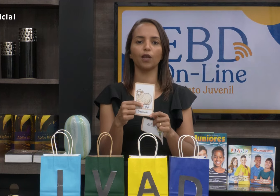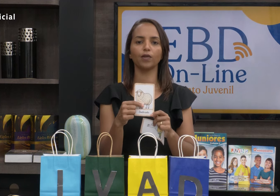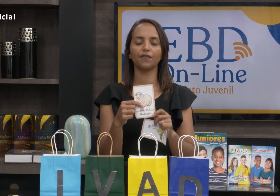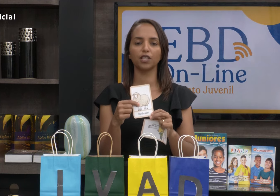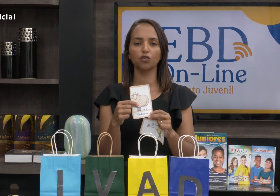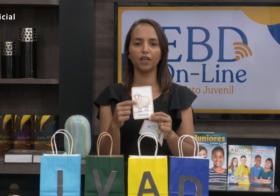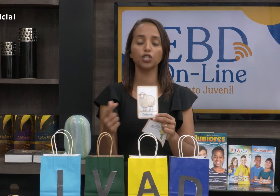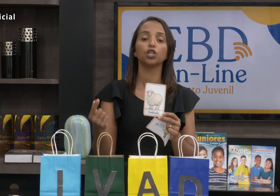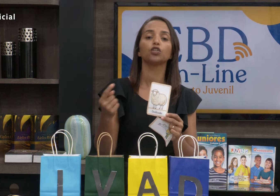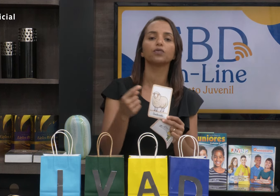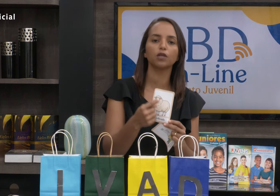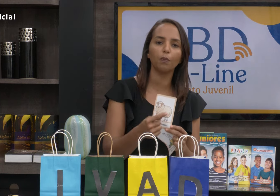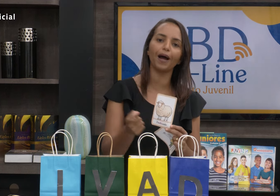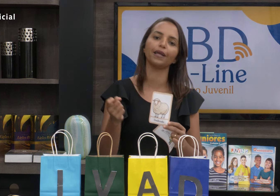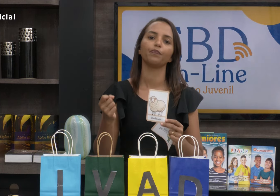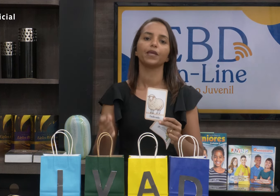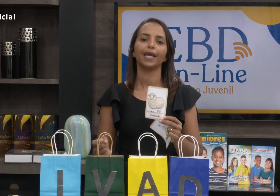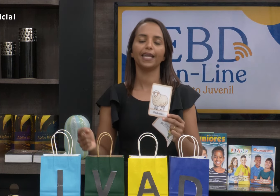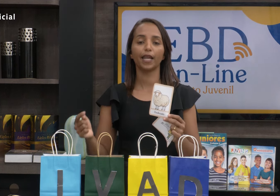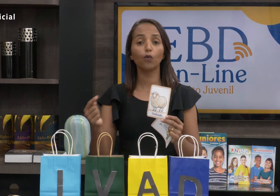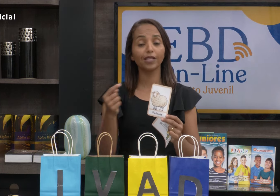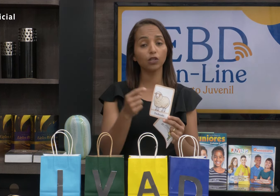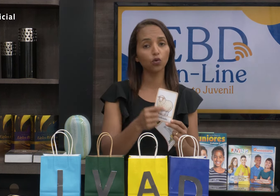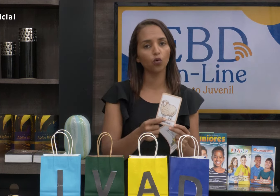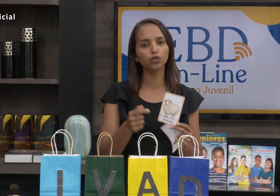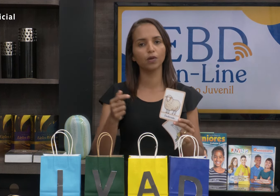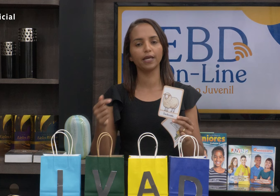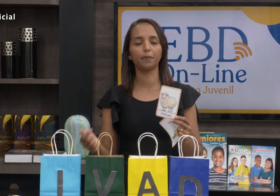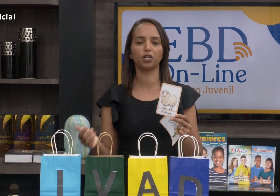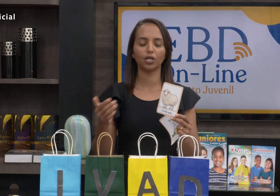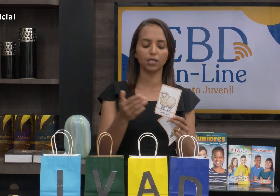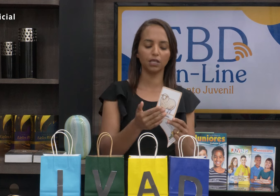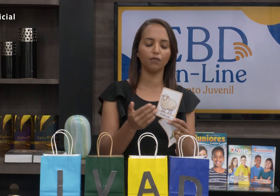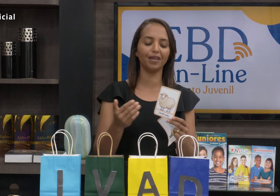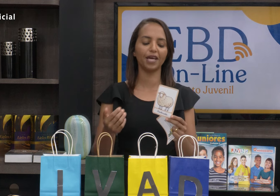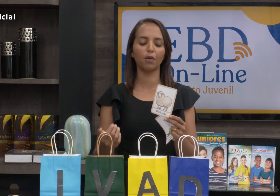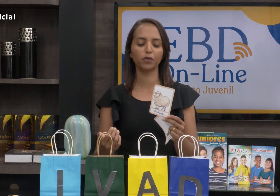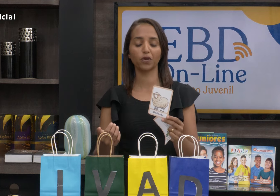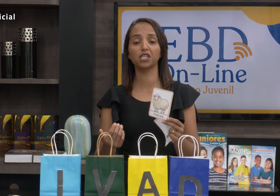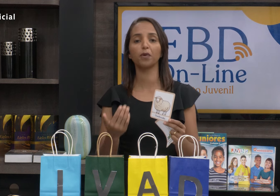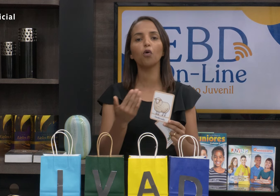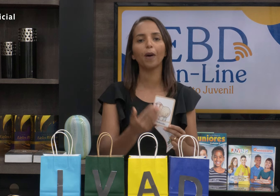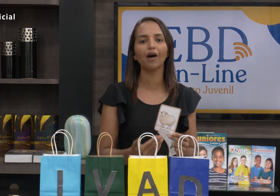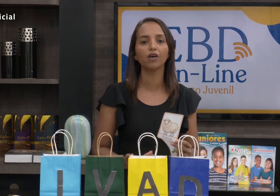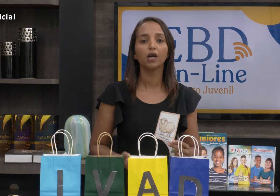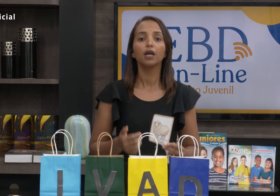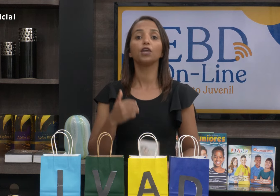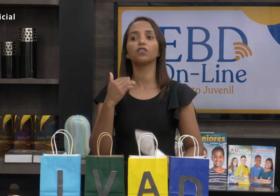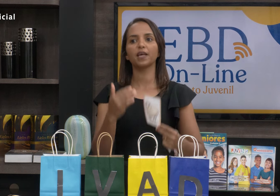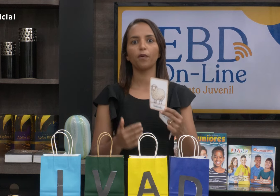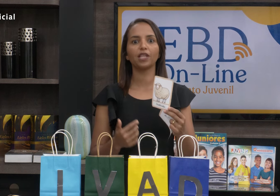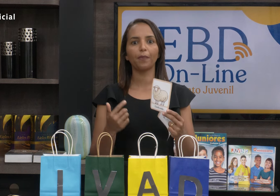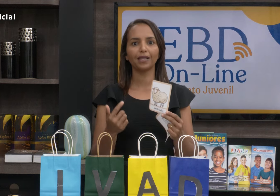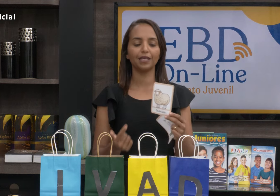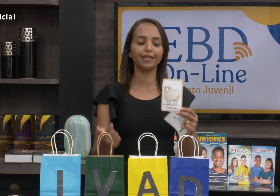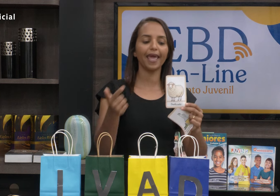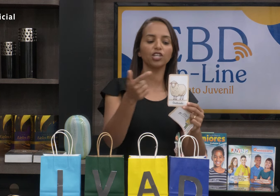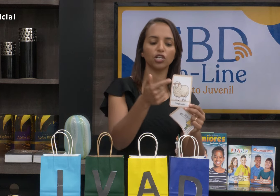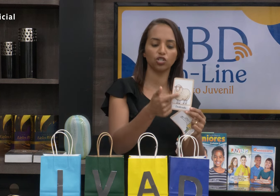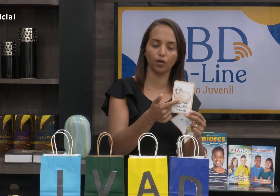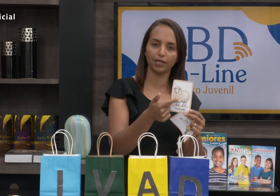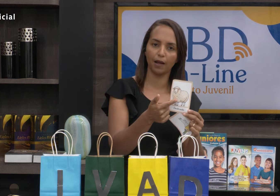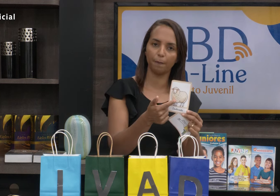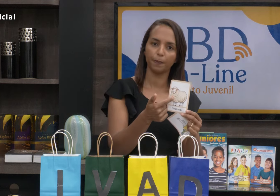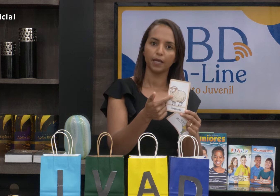associar porque ele cuidava das ovelhas do seu pai. Ele era cuidadoso, ele era prestativo, ele era uma pessoa que se preocupava. E você pode, partir